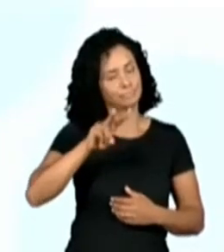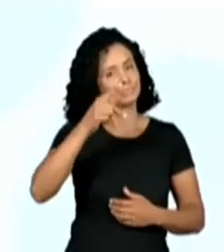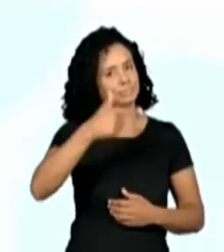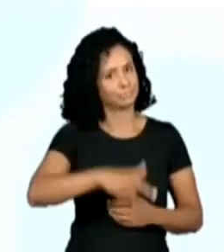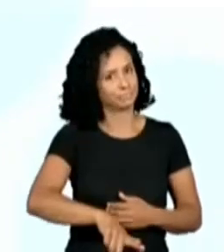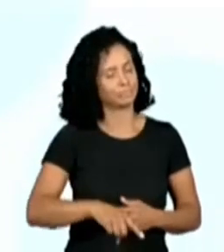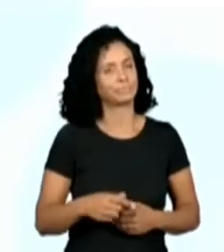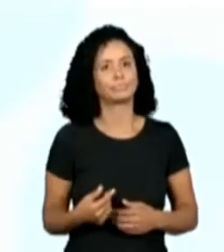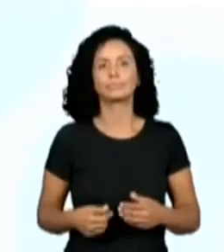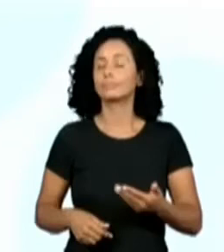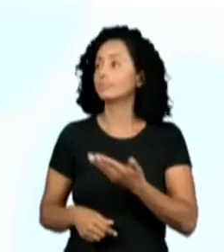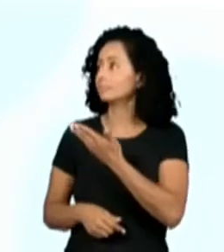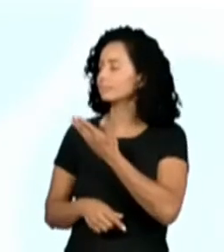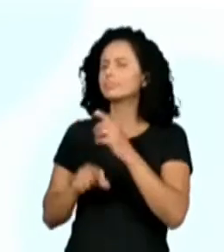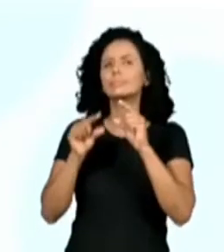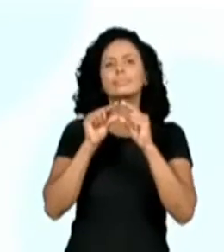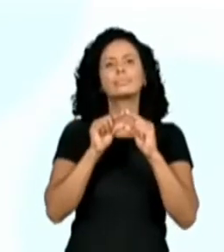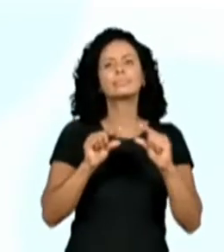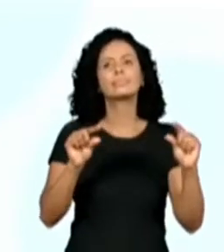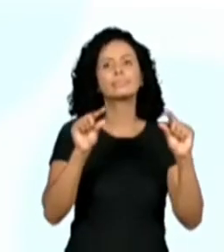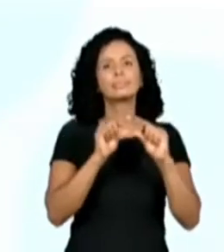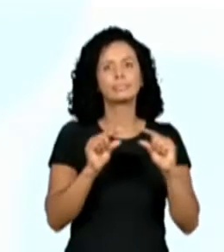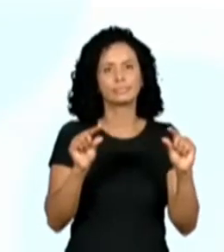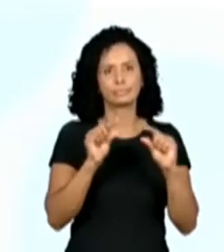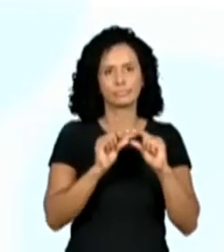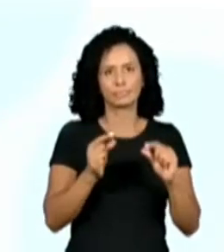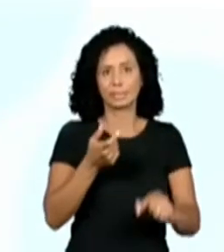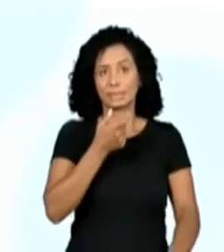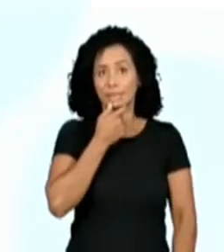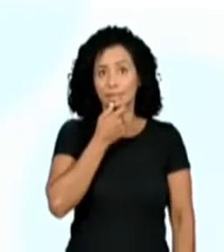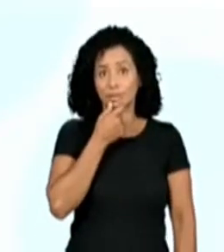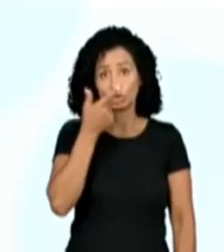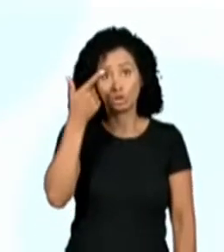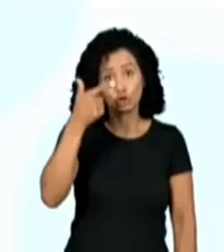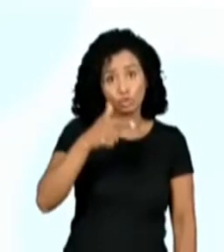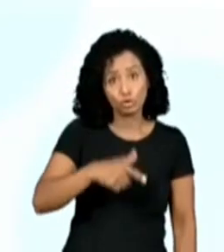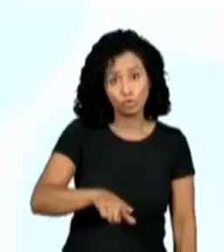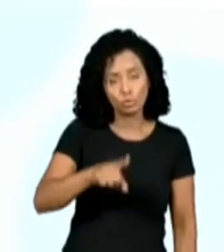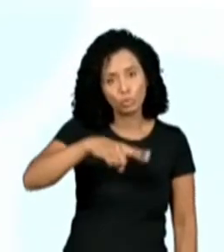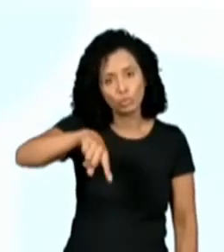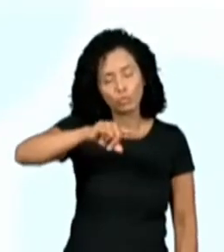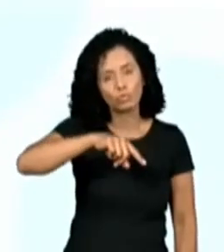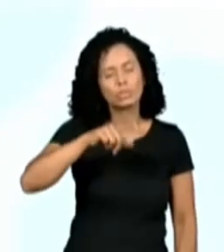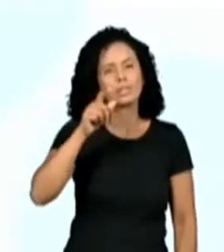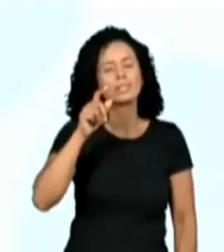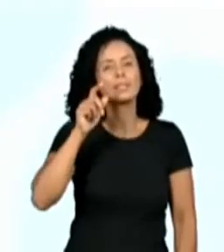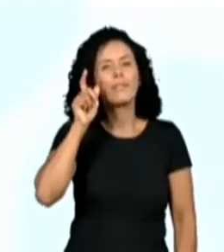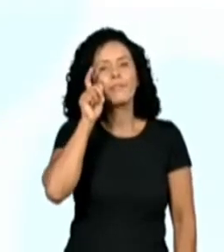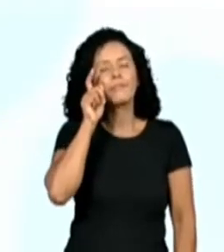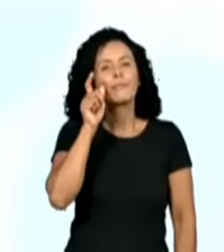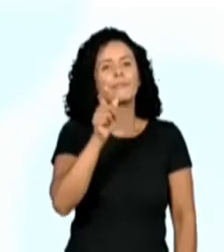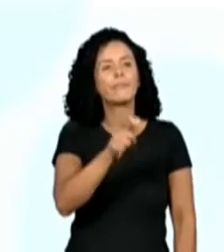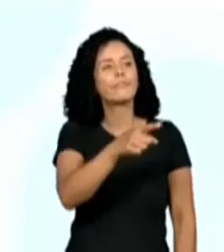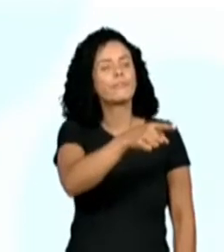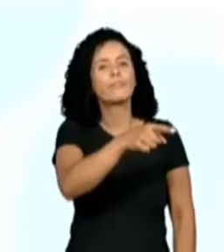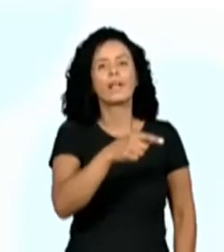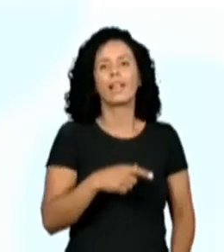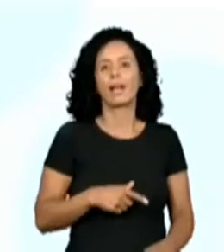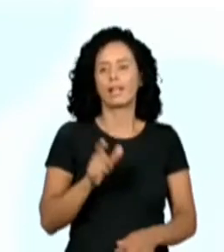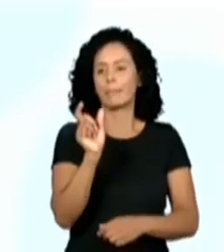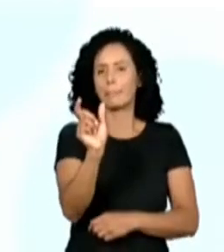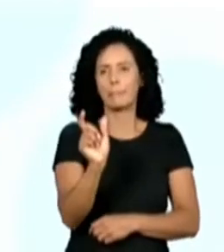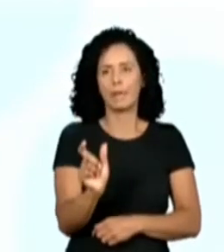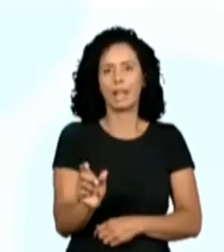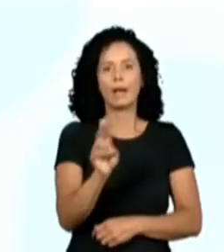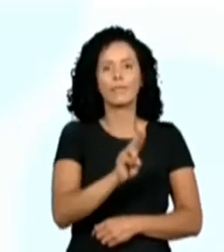And classroom language. De novo, gente vai dar uma olhada aí naquelas expressões que a gente usa na sala de aula. Um